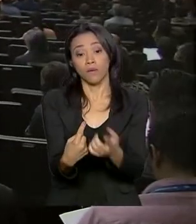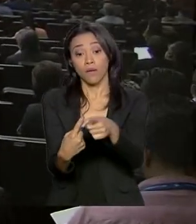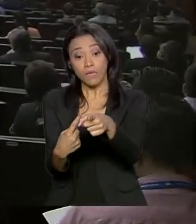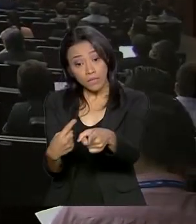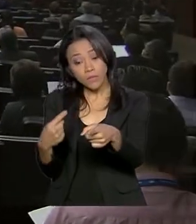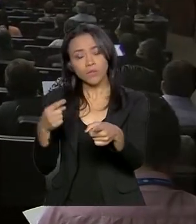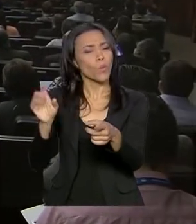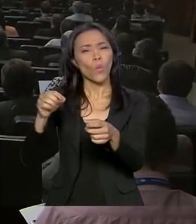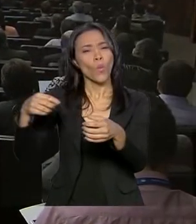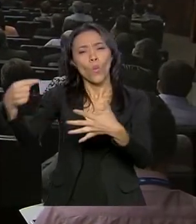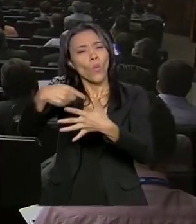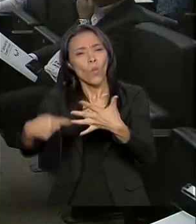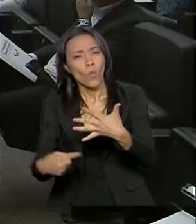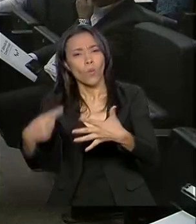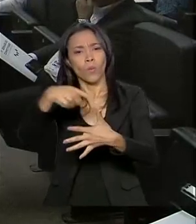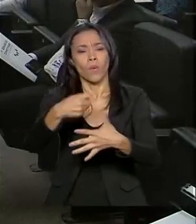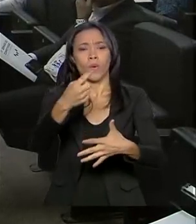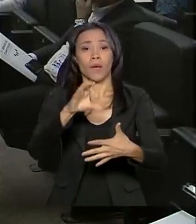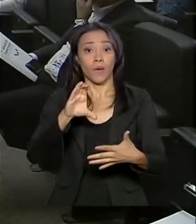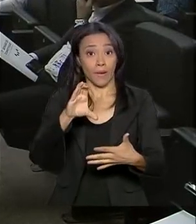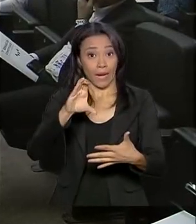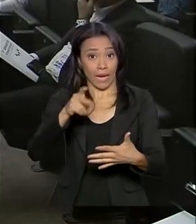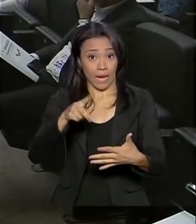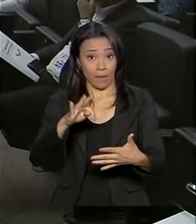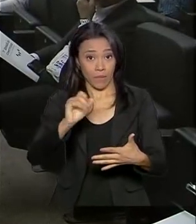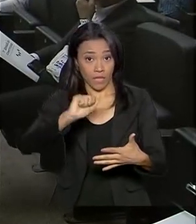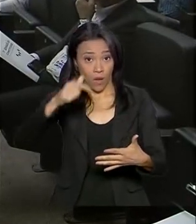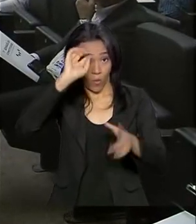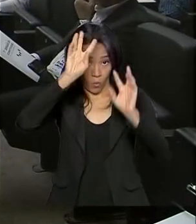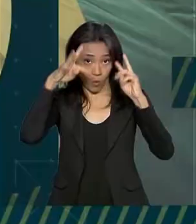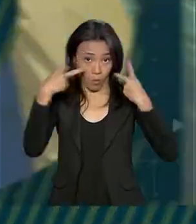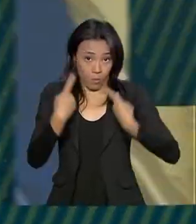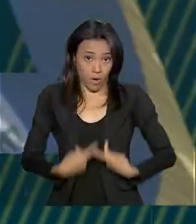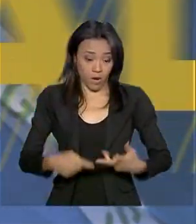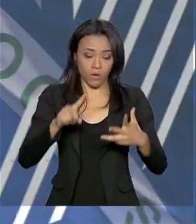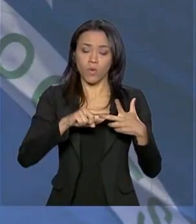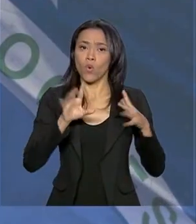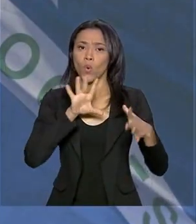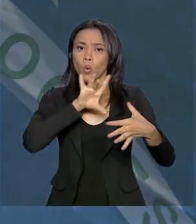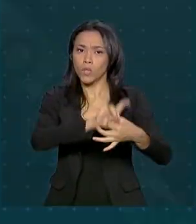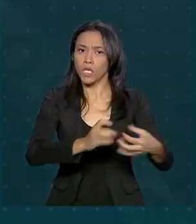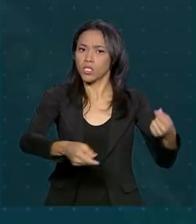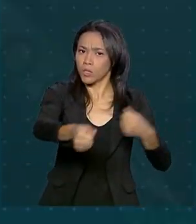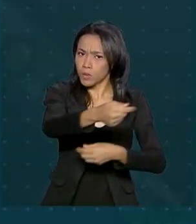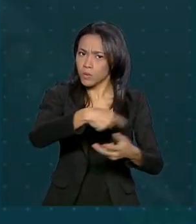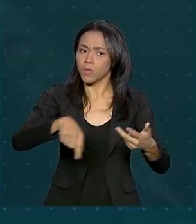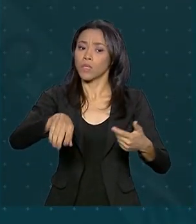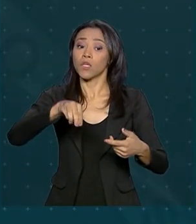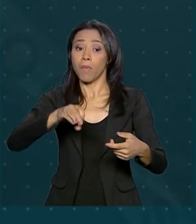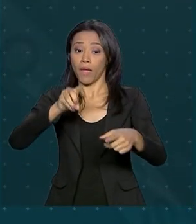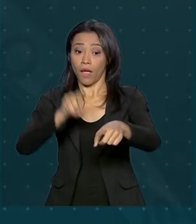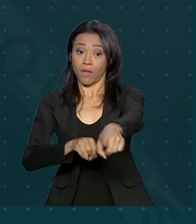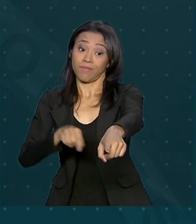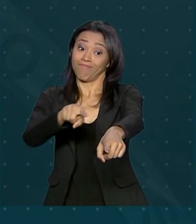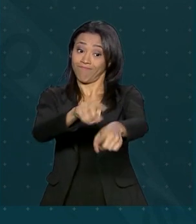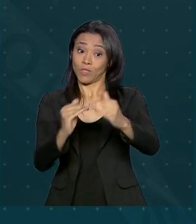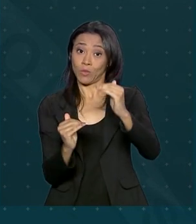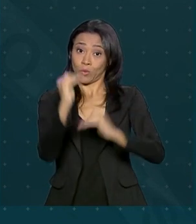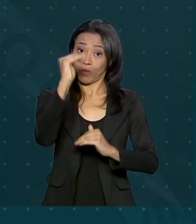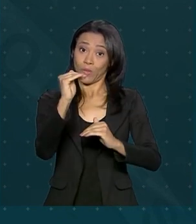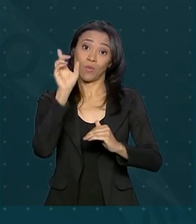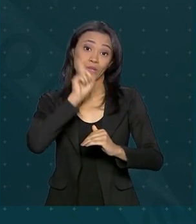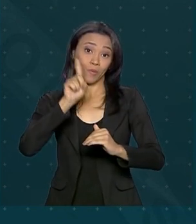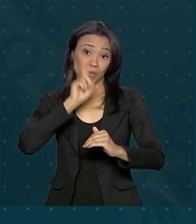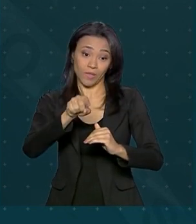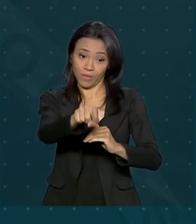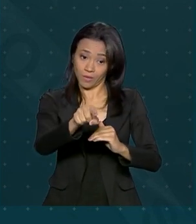fatores como capital humano, ambiente favorável e mercado. No topo do ranking, Singapura superou os Estados Unidos e